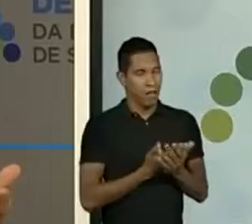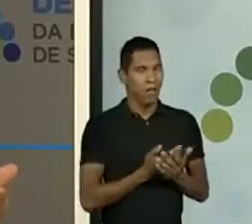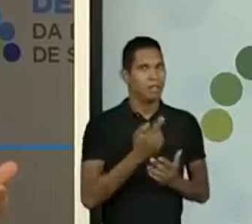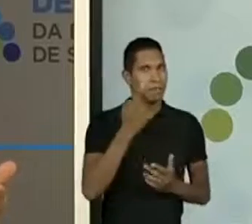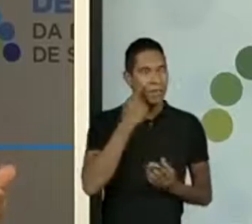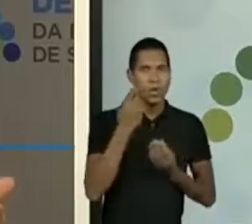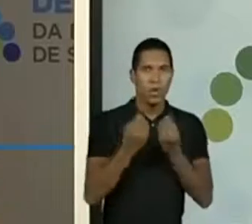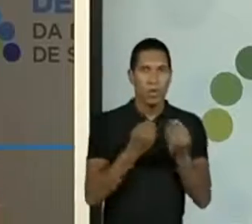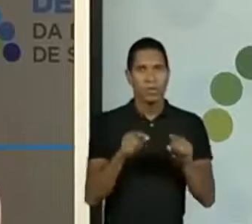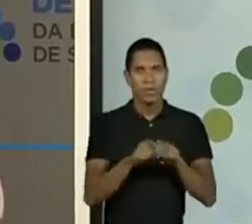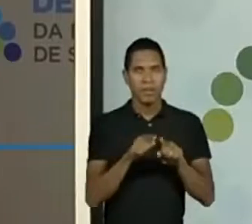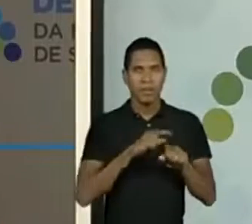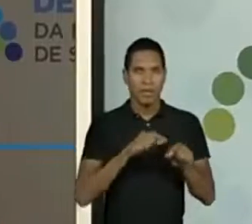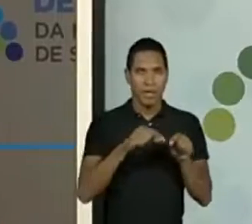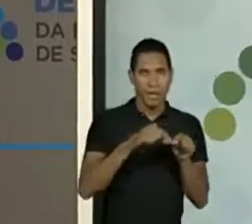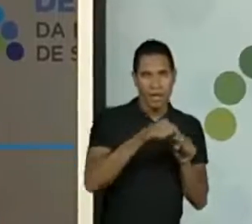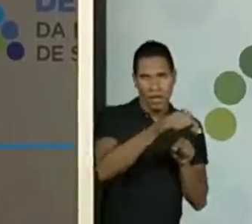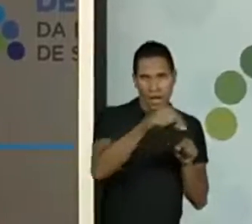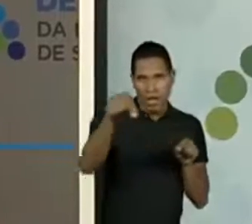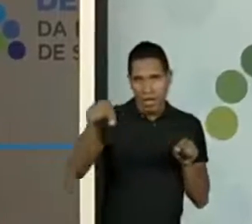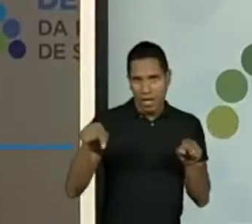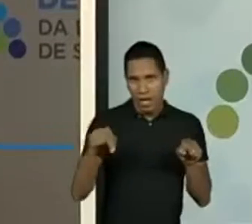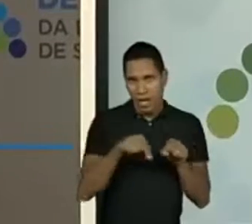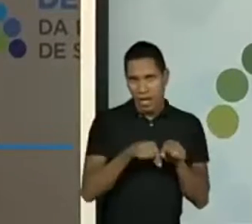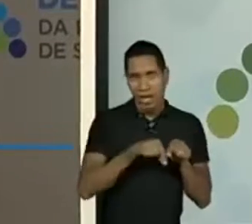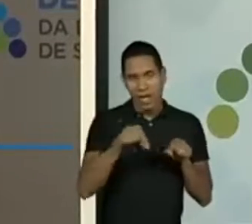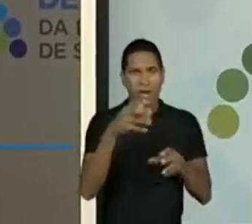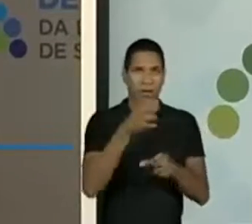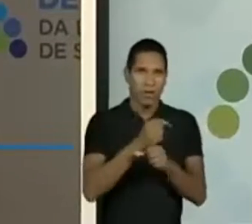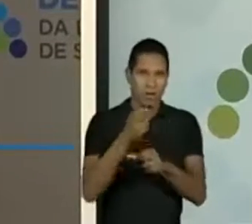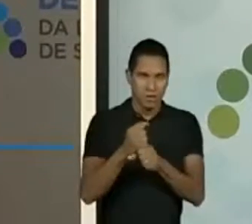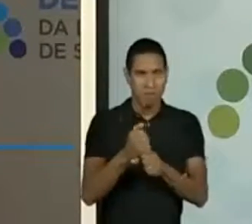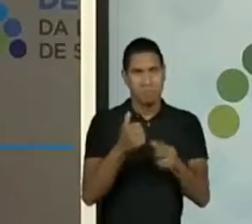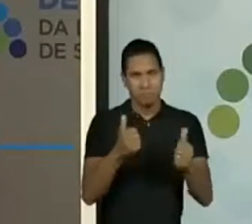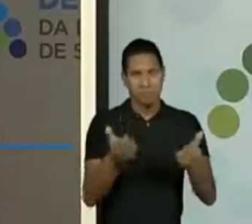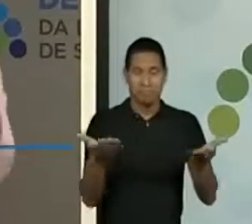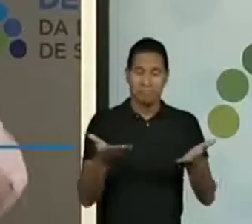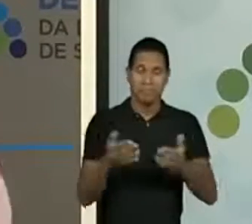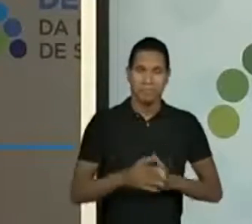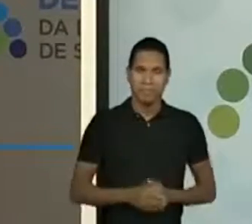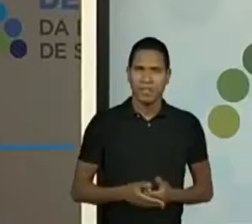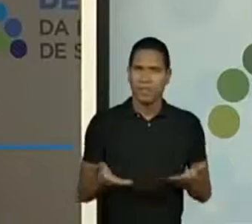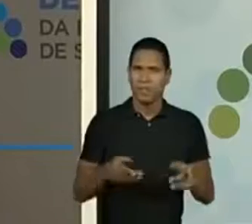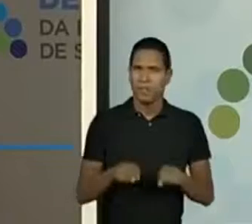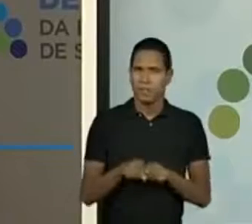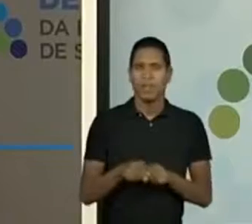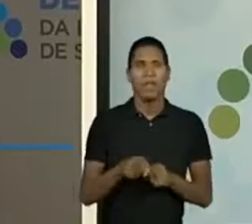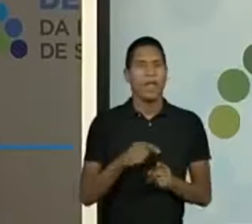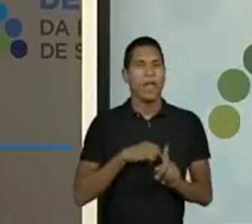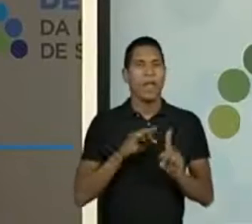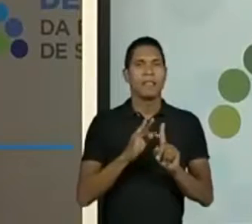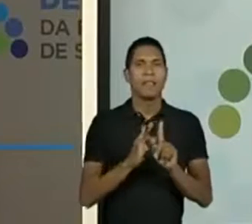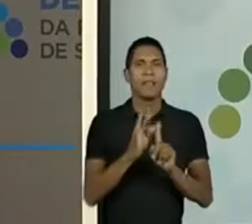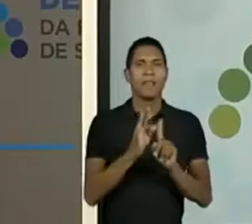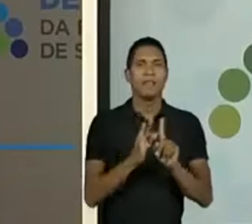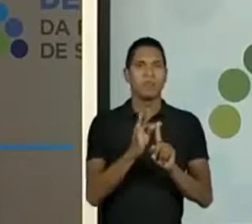perímetro, não é mesmo? Estaremos juntos nessa aula em falaremos aí de medidas de temperatura